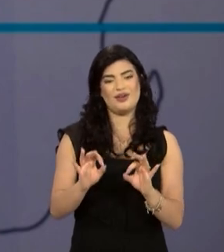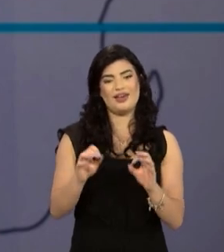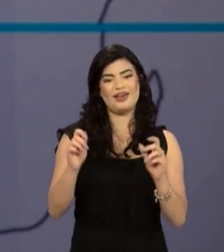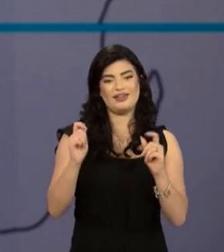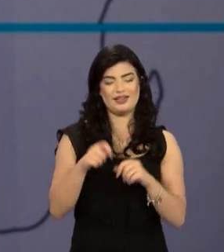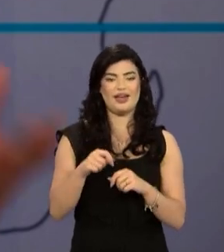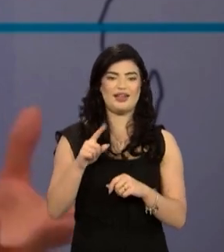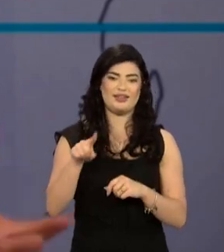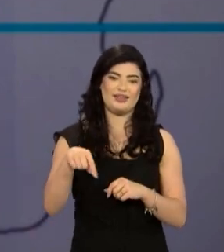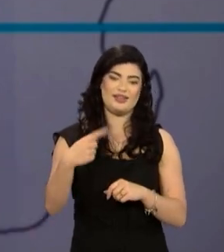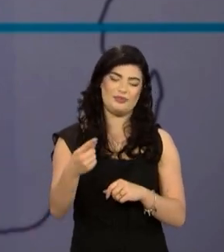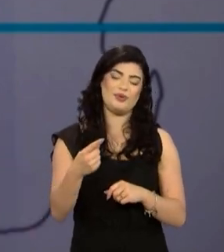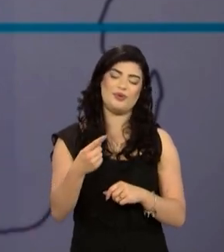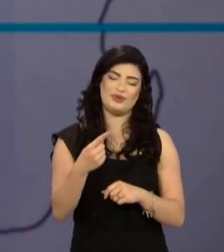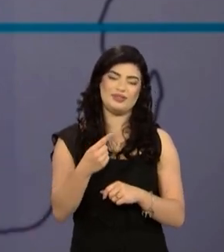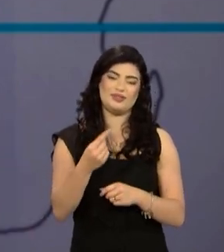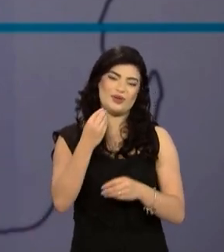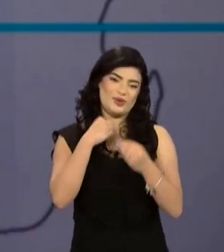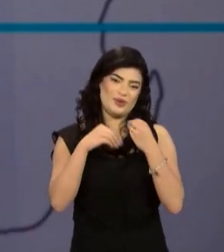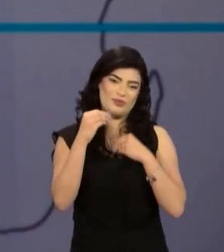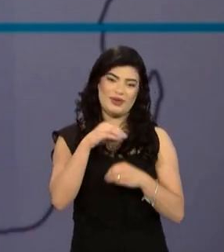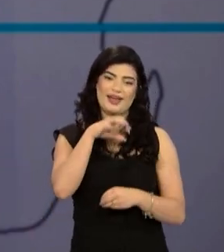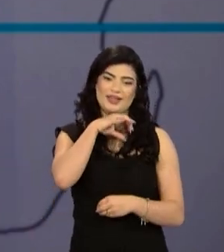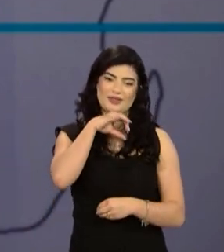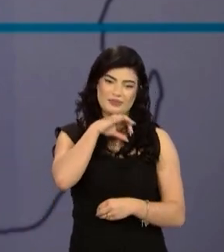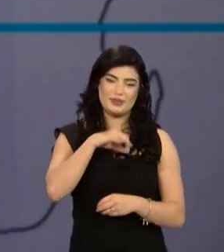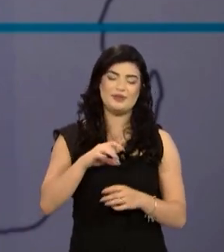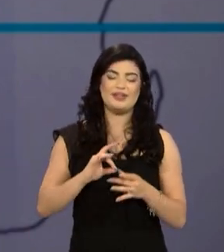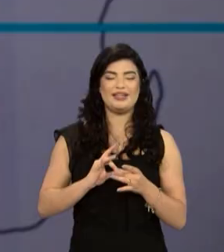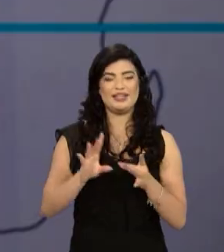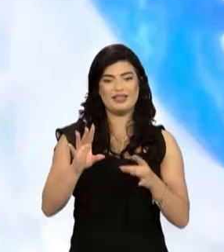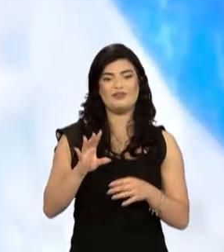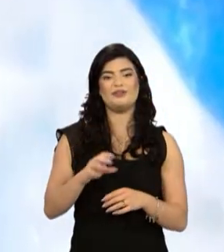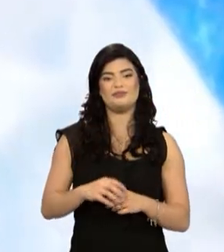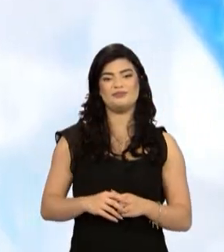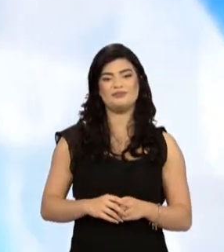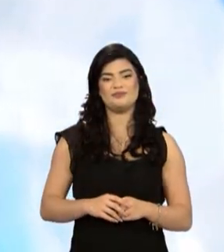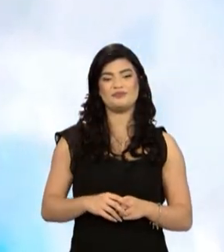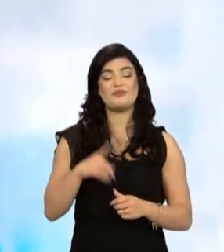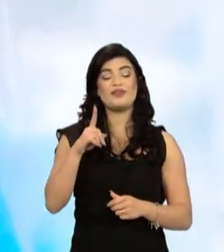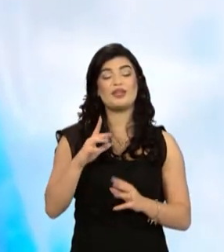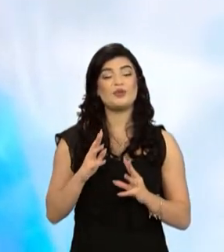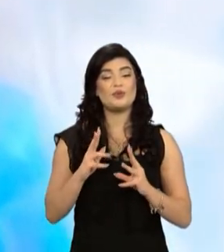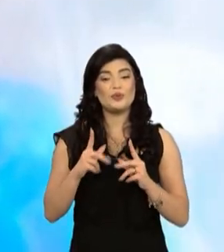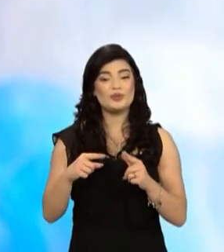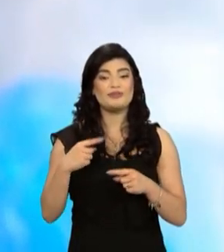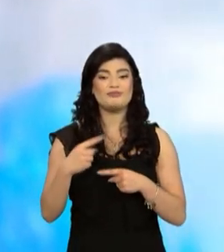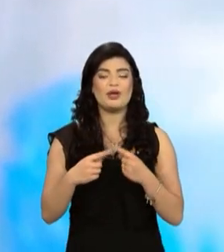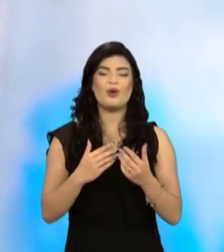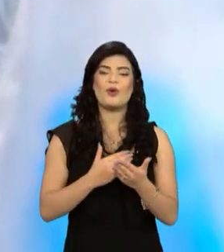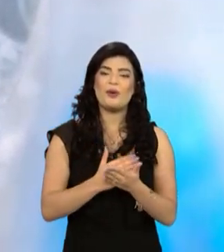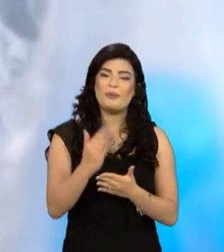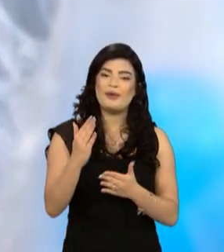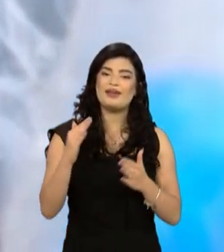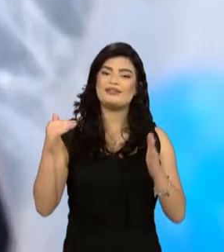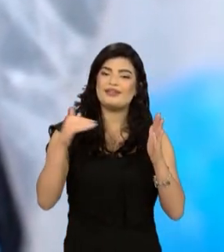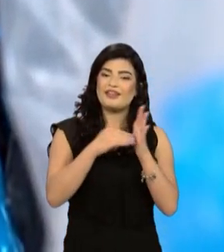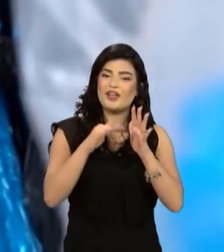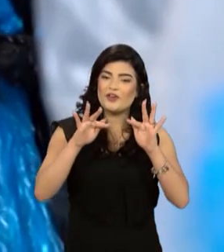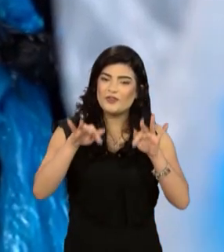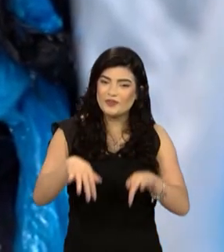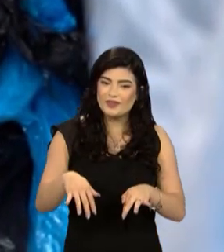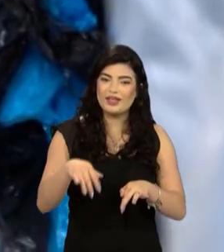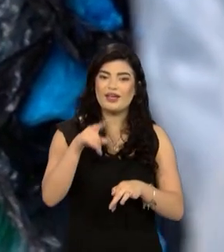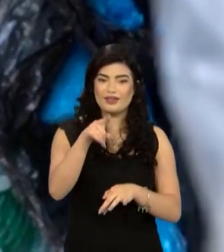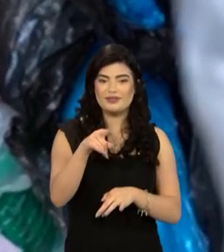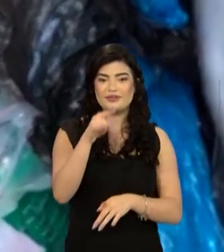é destinada para a ração animal, pet food. Todo o ciclo começa e termina dentro do próprio